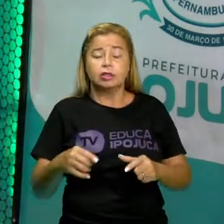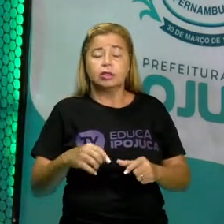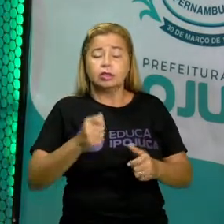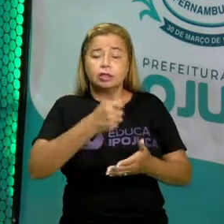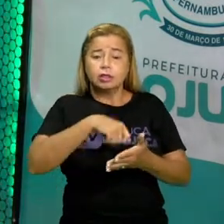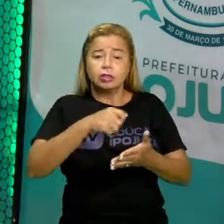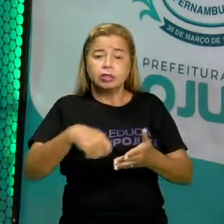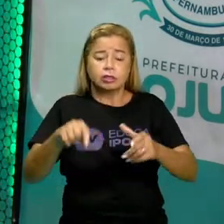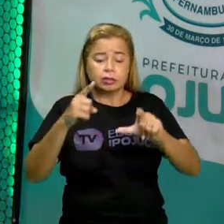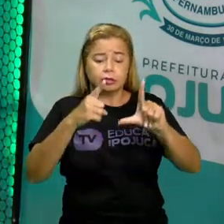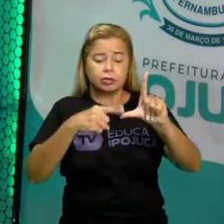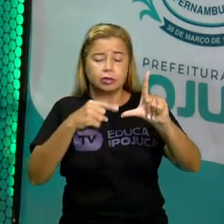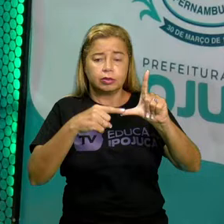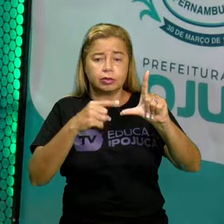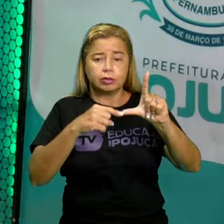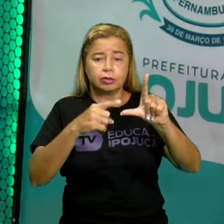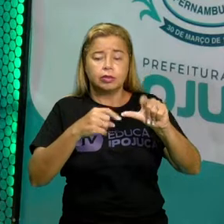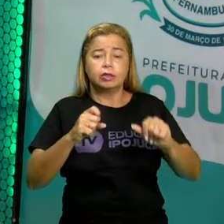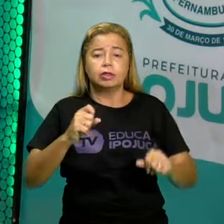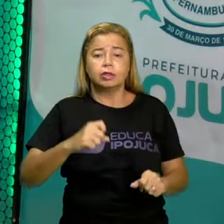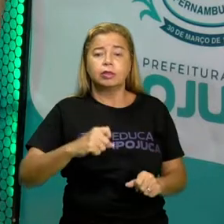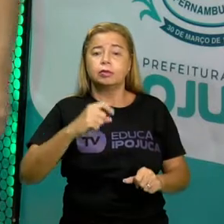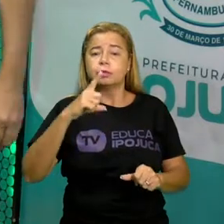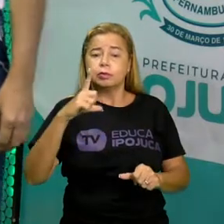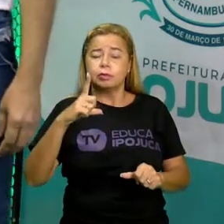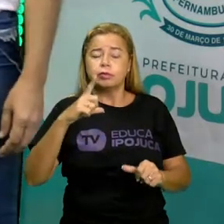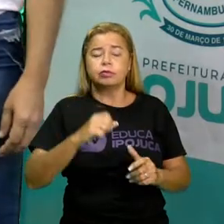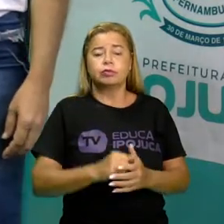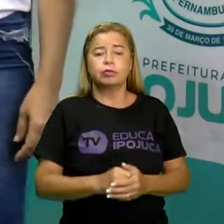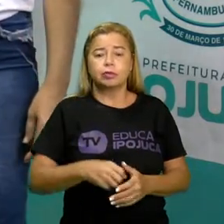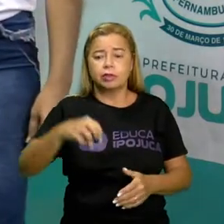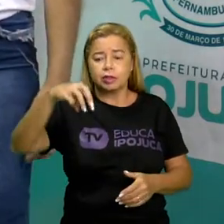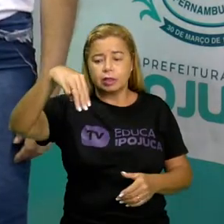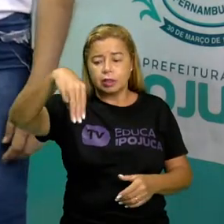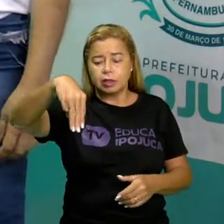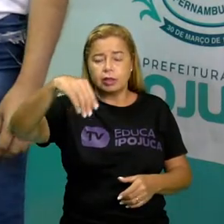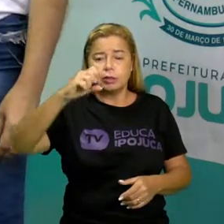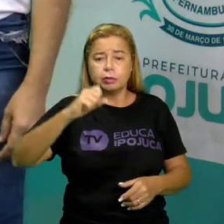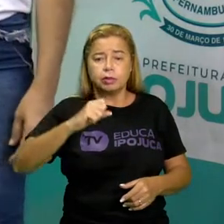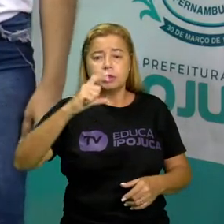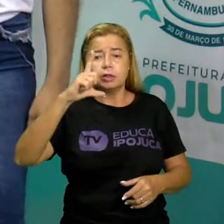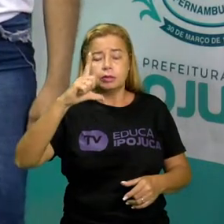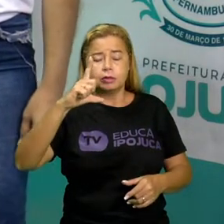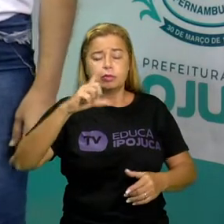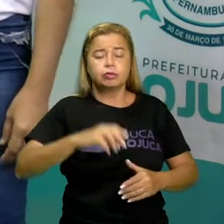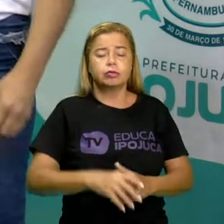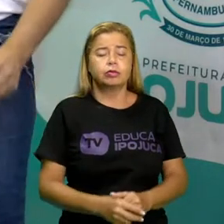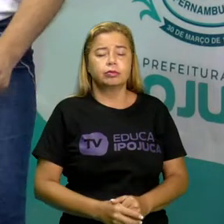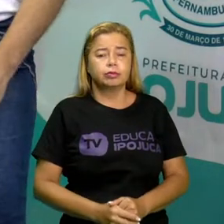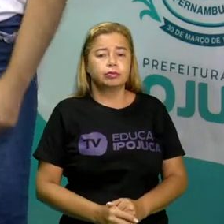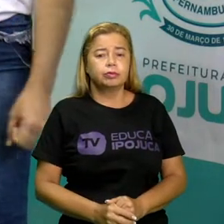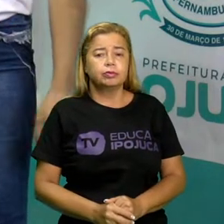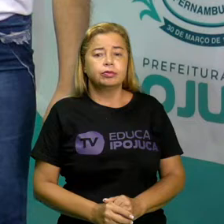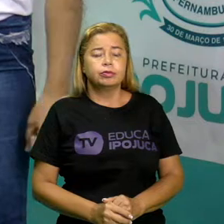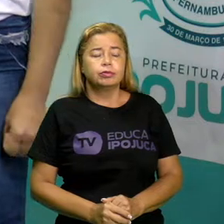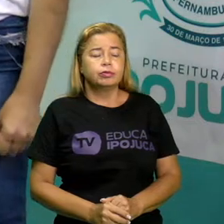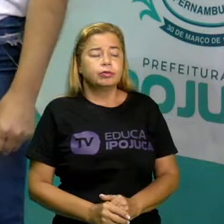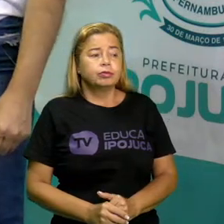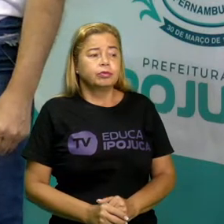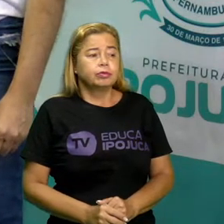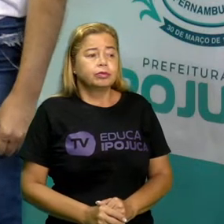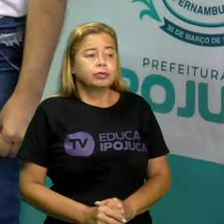Então, observe aqui que o M está escrito com letra maiúscula. Isso